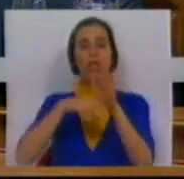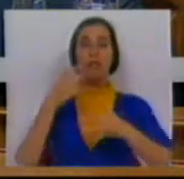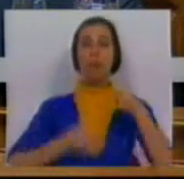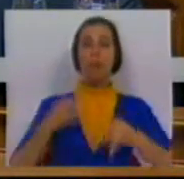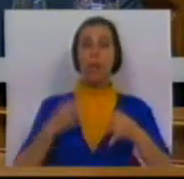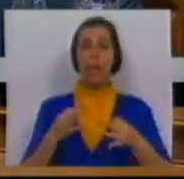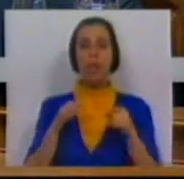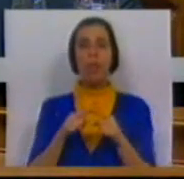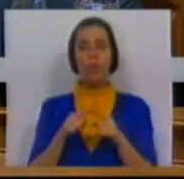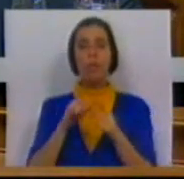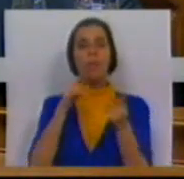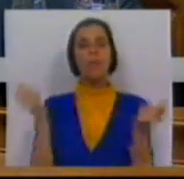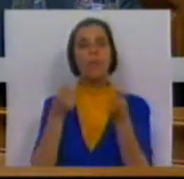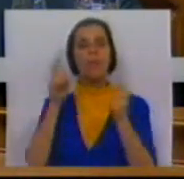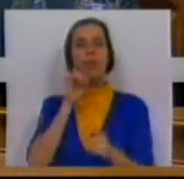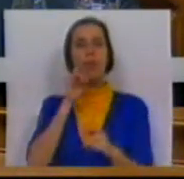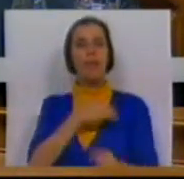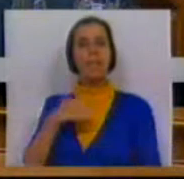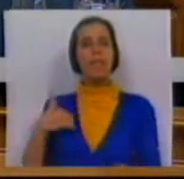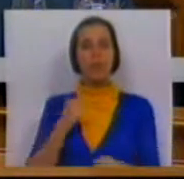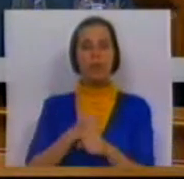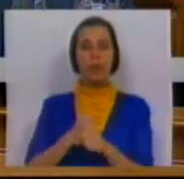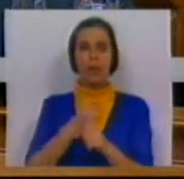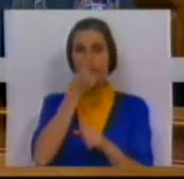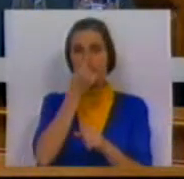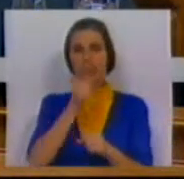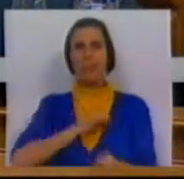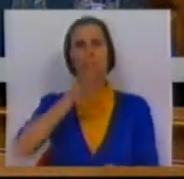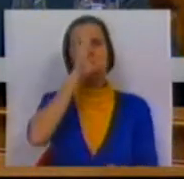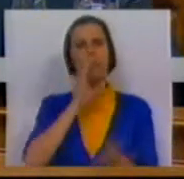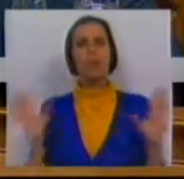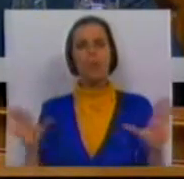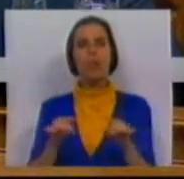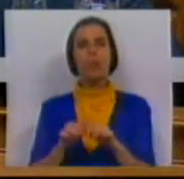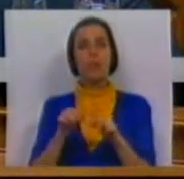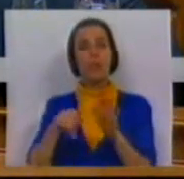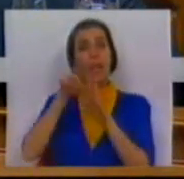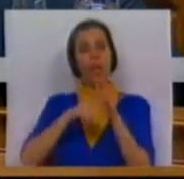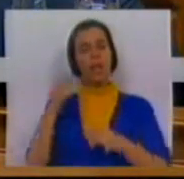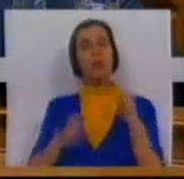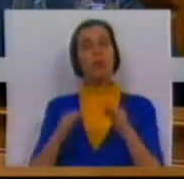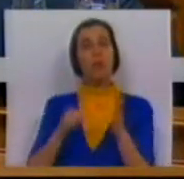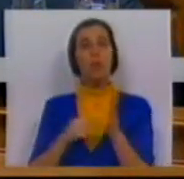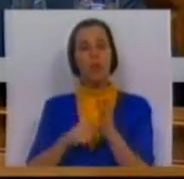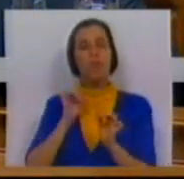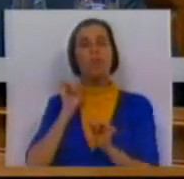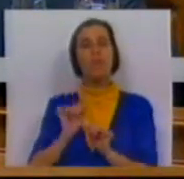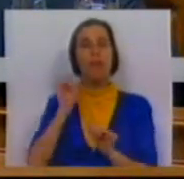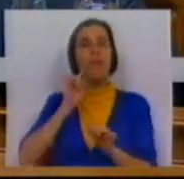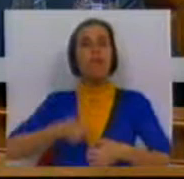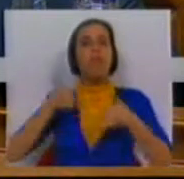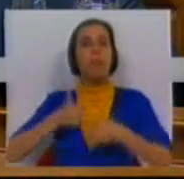jurídico da promoção da segurança e saúde no trabalho. Sr. Ministro, este regime jurídico visa